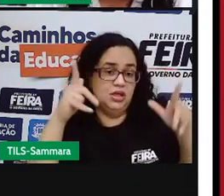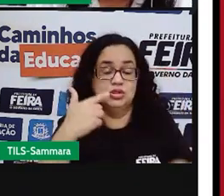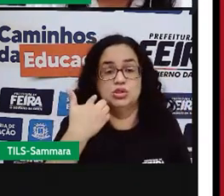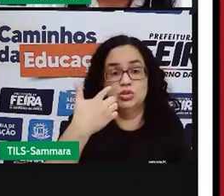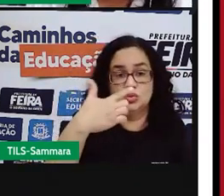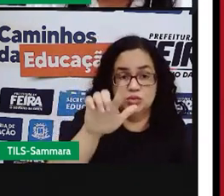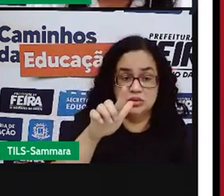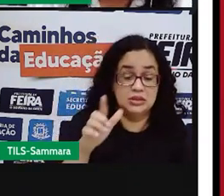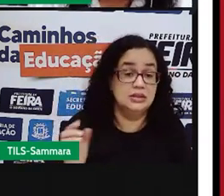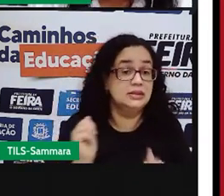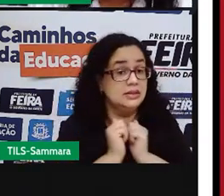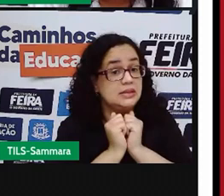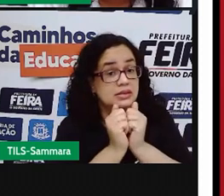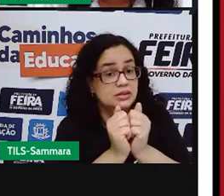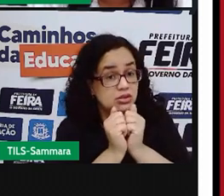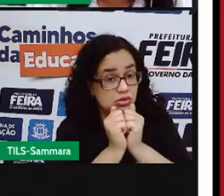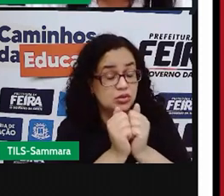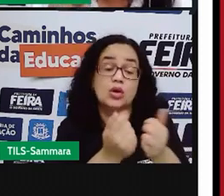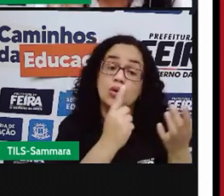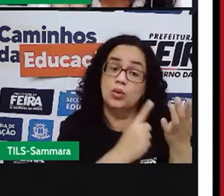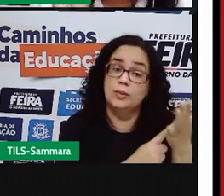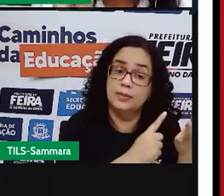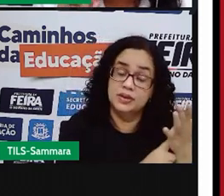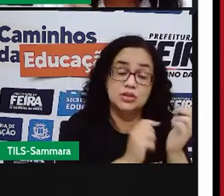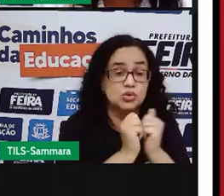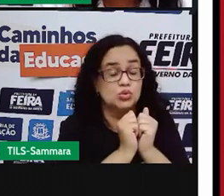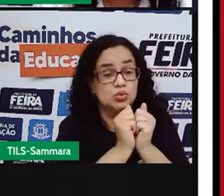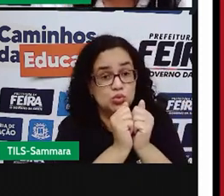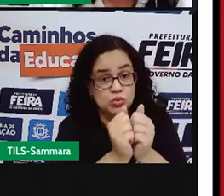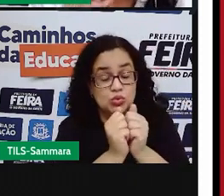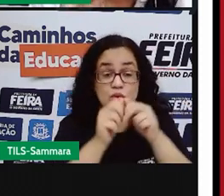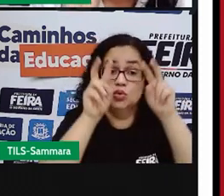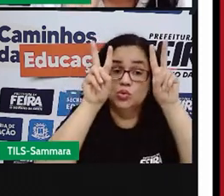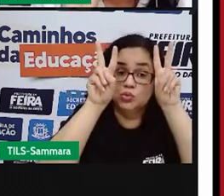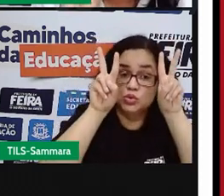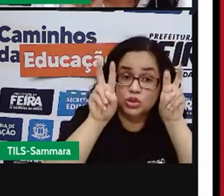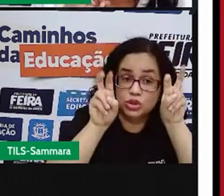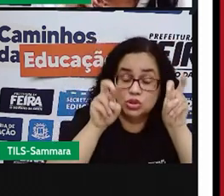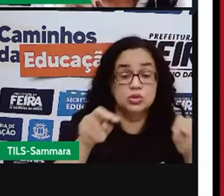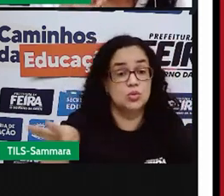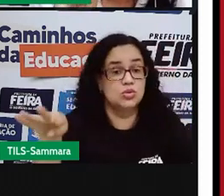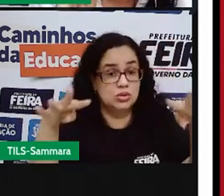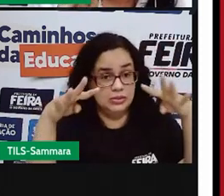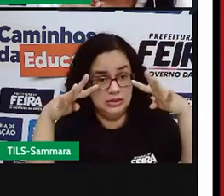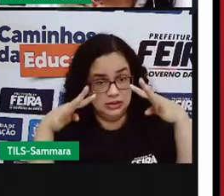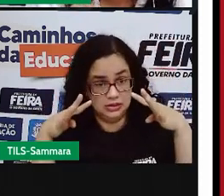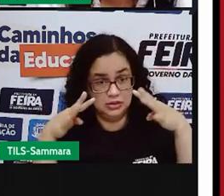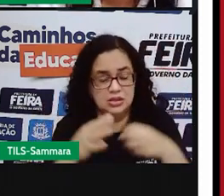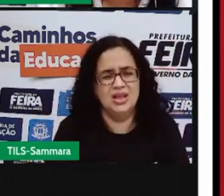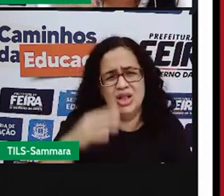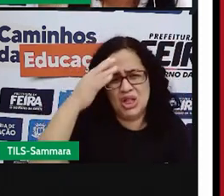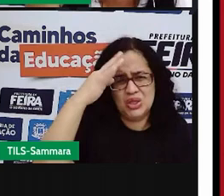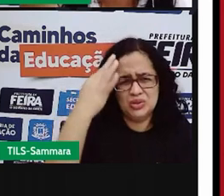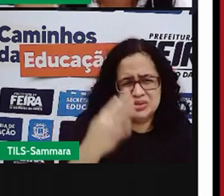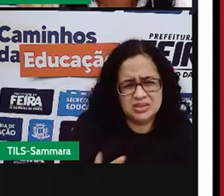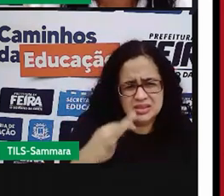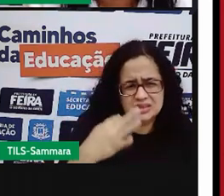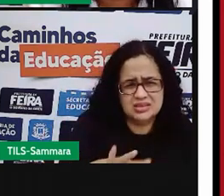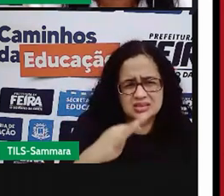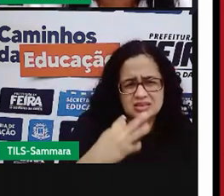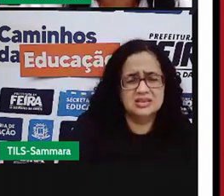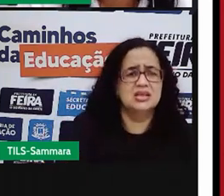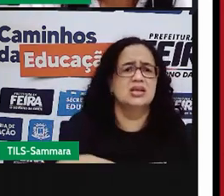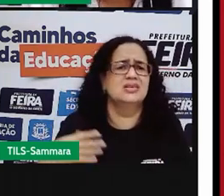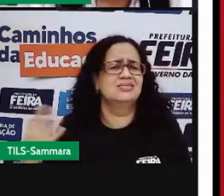Eles têm que andar em acordo. O título, título, chama a atenção. Então, dor de cabeça. A dor de cabeça